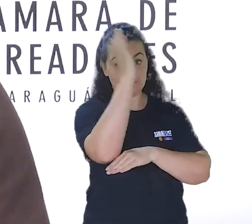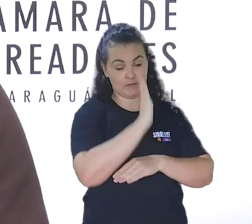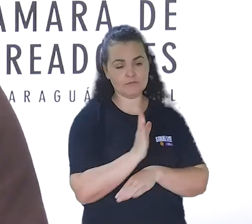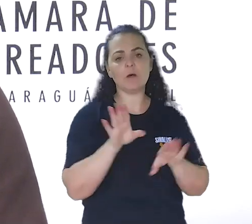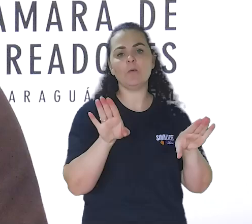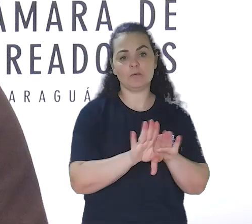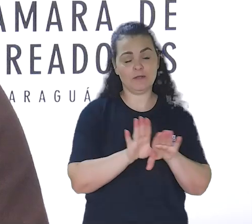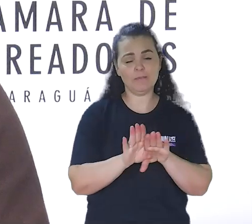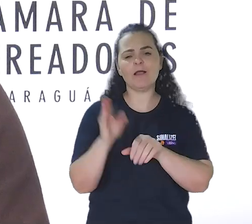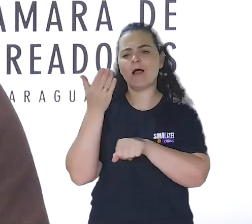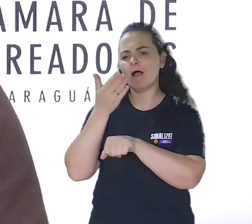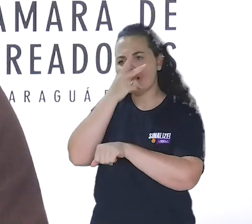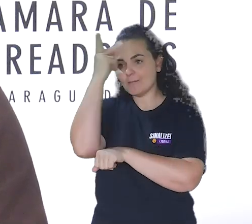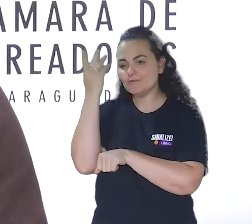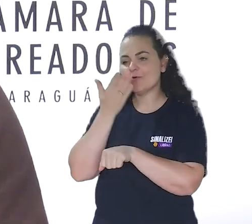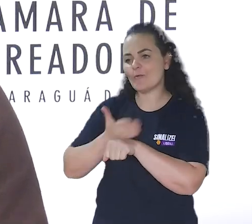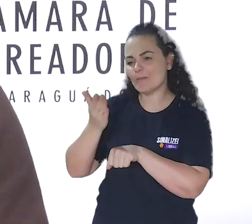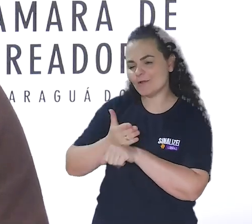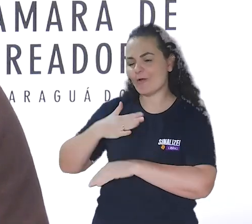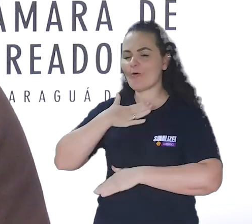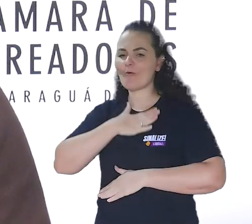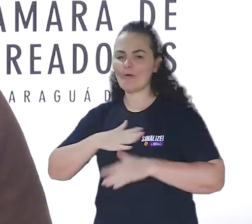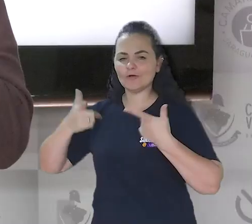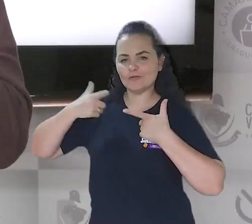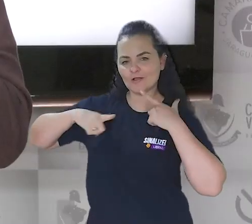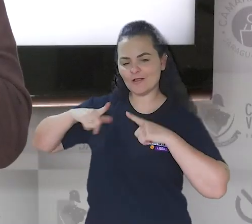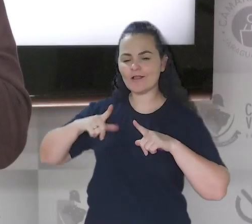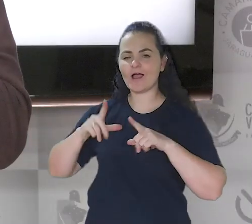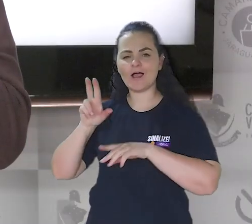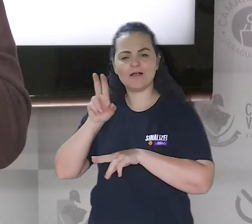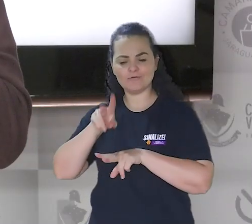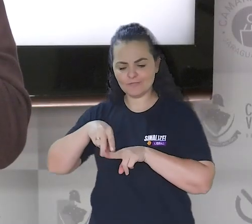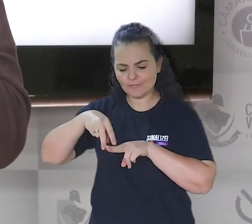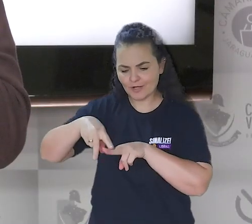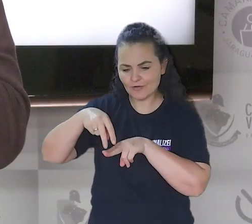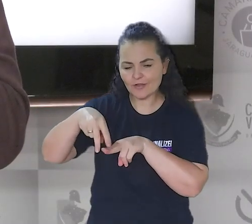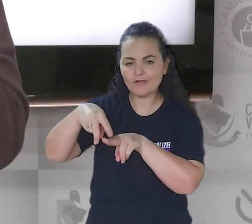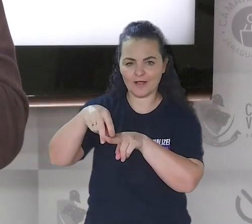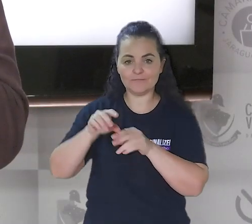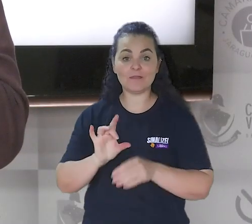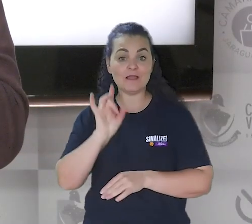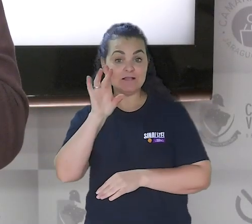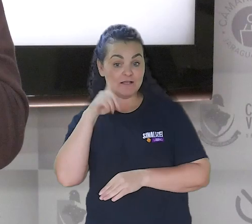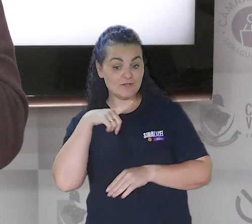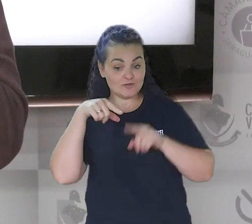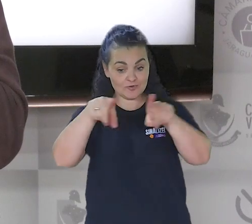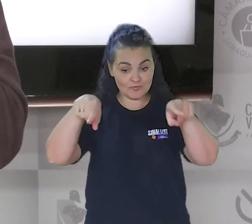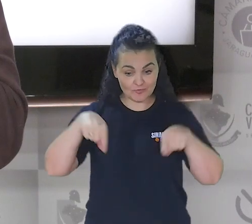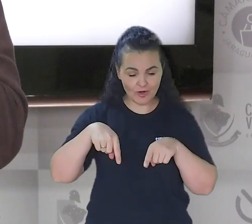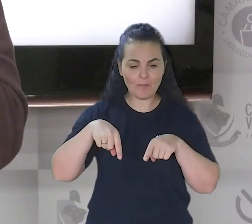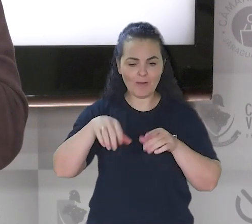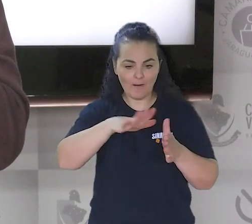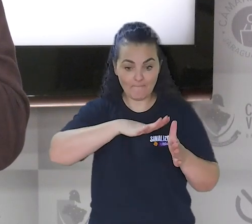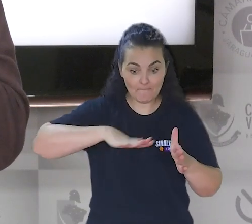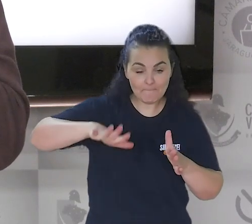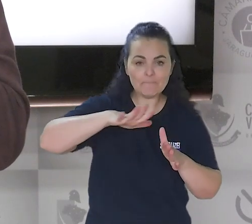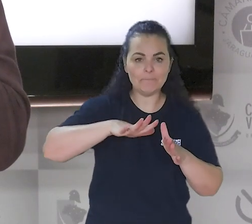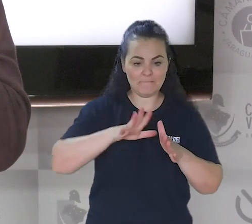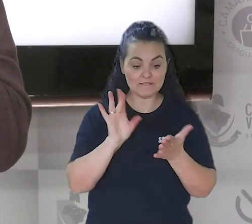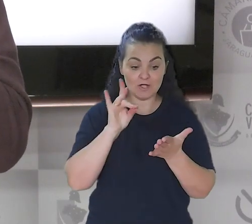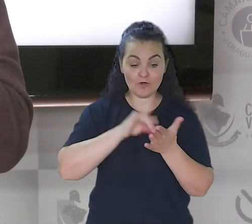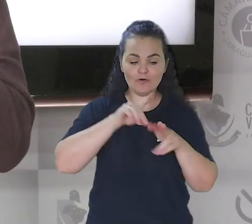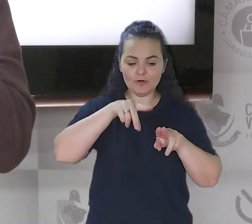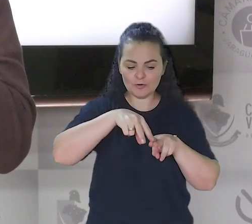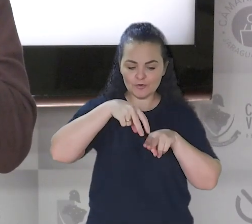nacionais, quanto os praticantes de skate como lazer. De acordo com a justificativa apresentada, a construção de uma pista oficial proporcionará aos